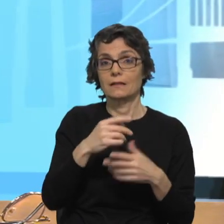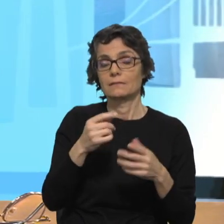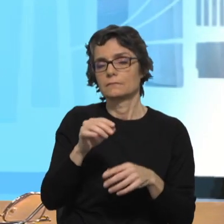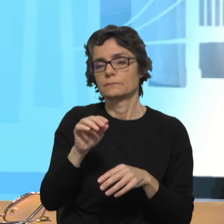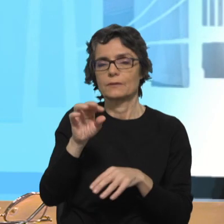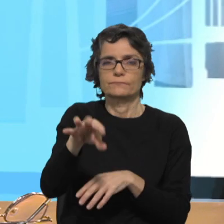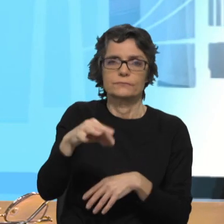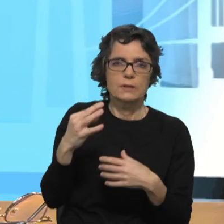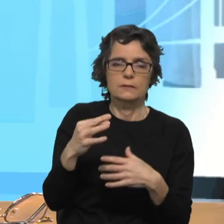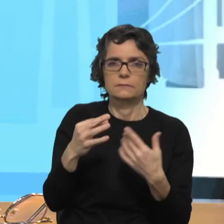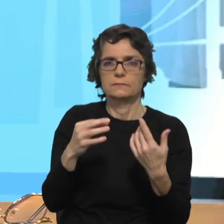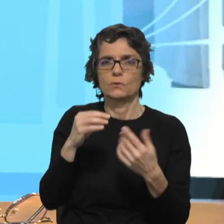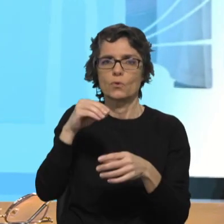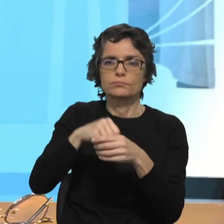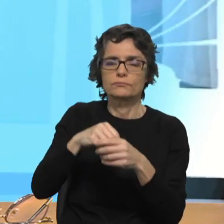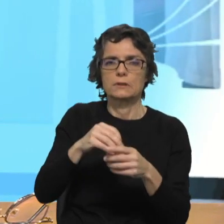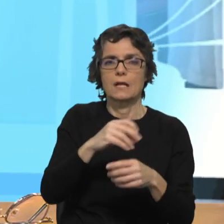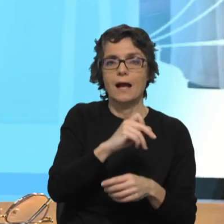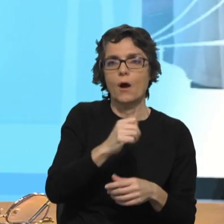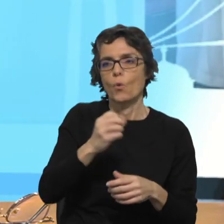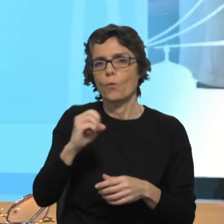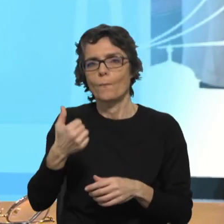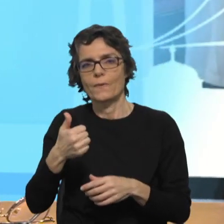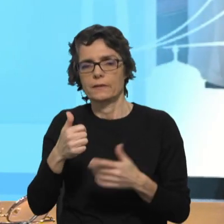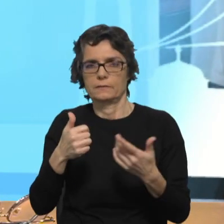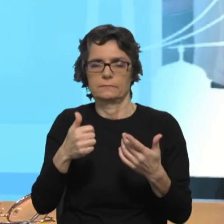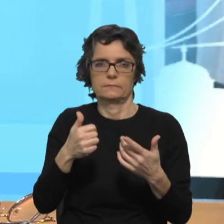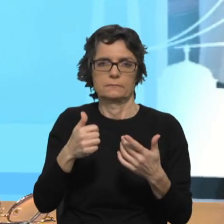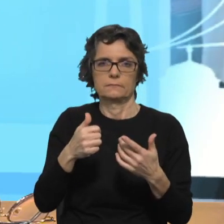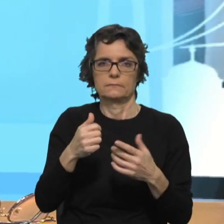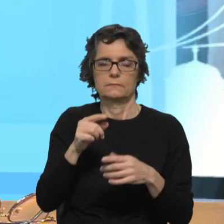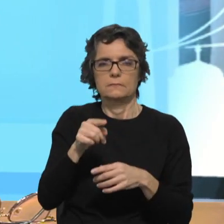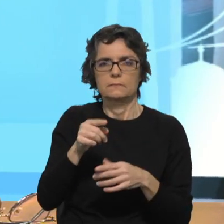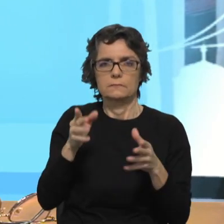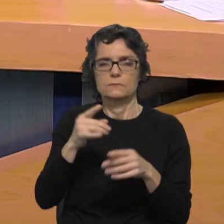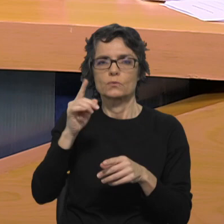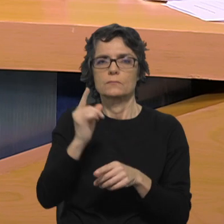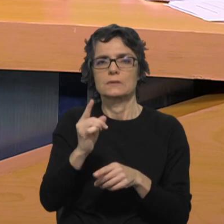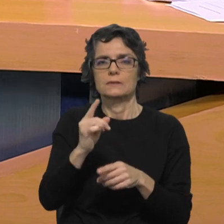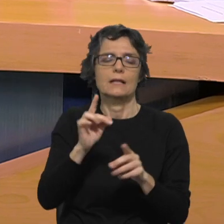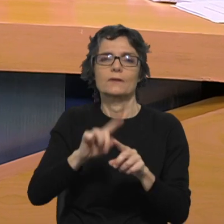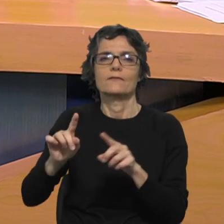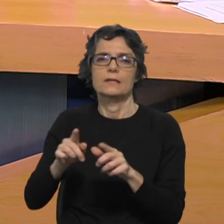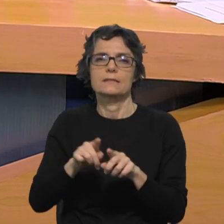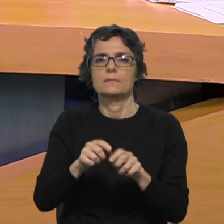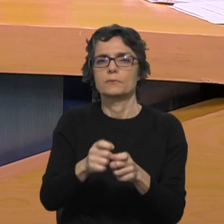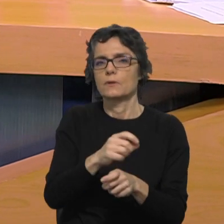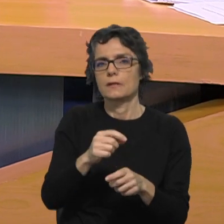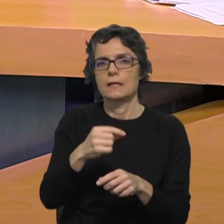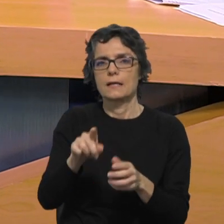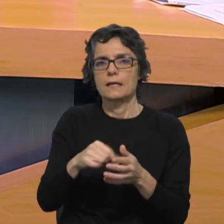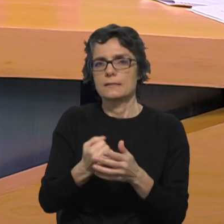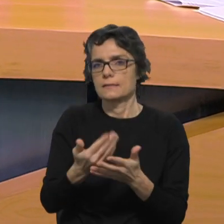enfim, nunca foi. Continua a haver diferenças entre os partidos e devemos, claro, estar disponíveis para perder algum